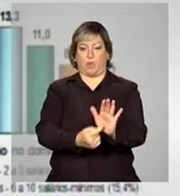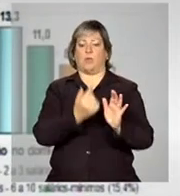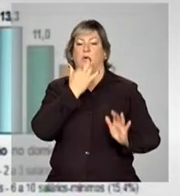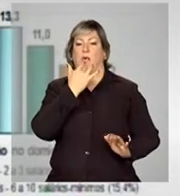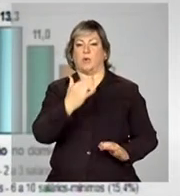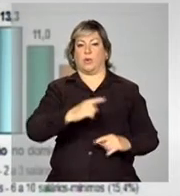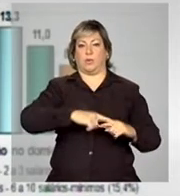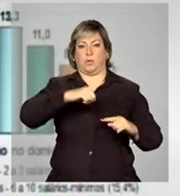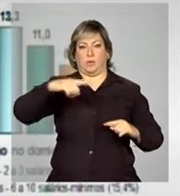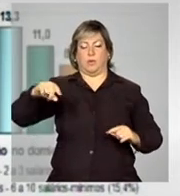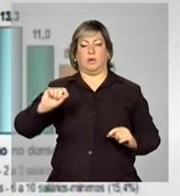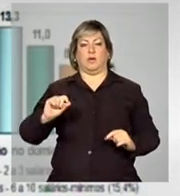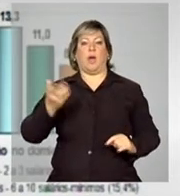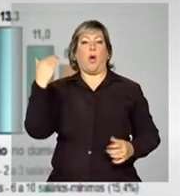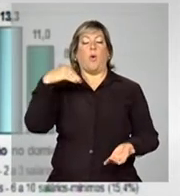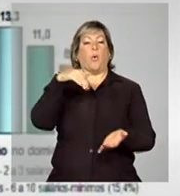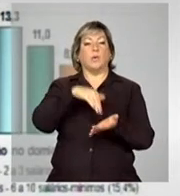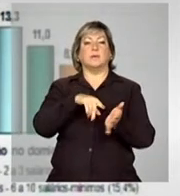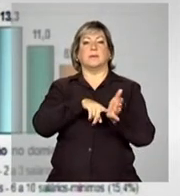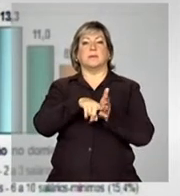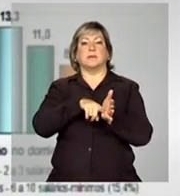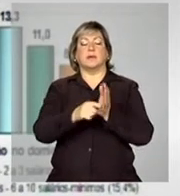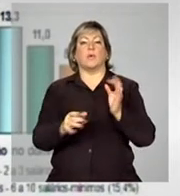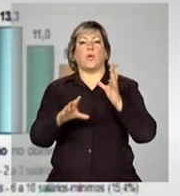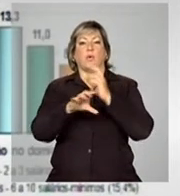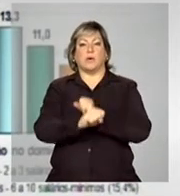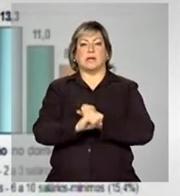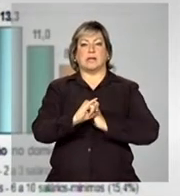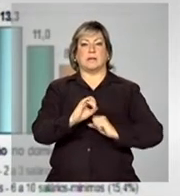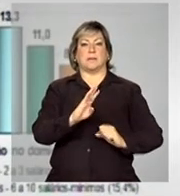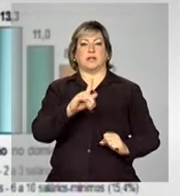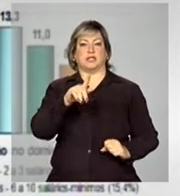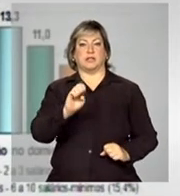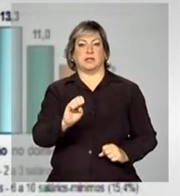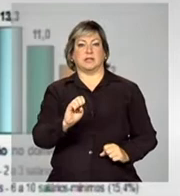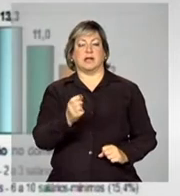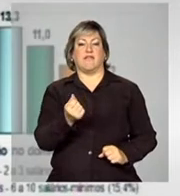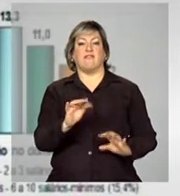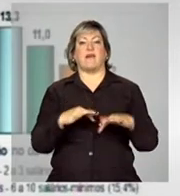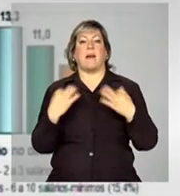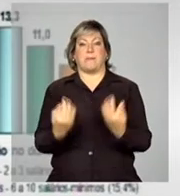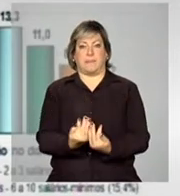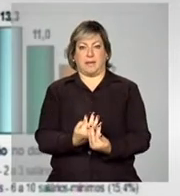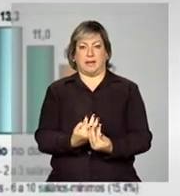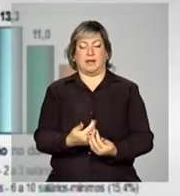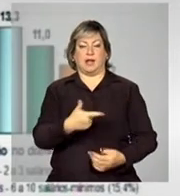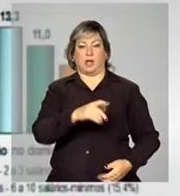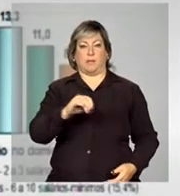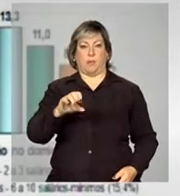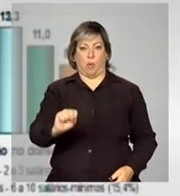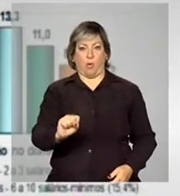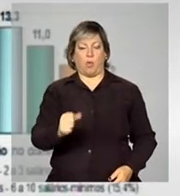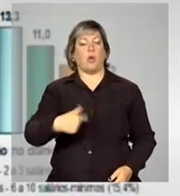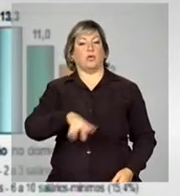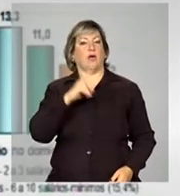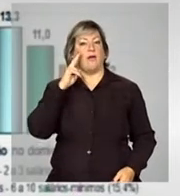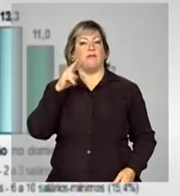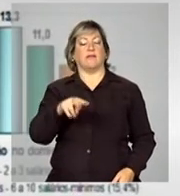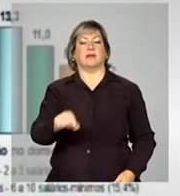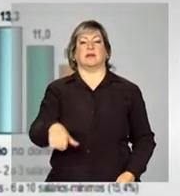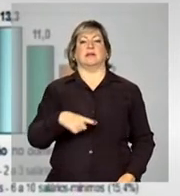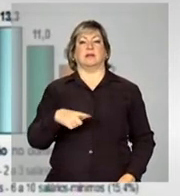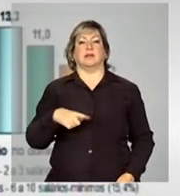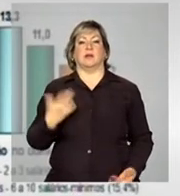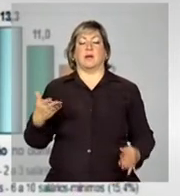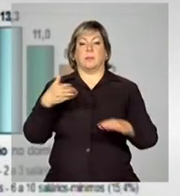na última pesquisa do orçamento familiar do IBGE, de 2008, nós vemos aqui a